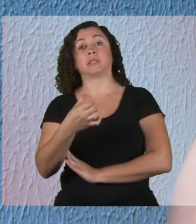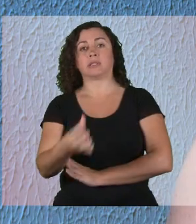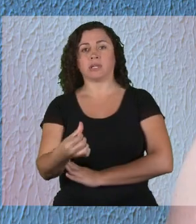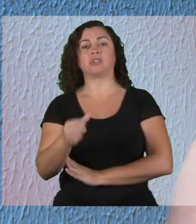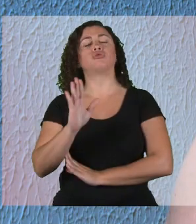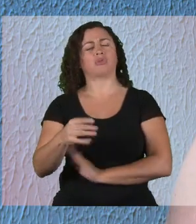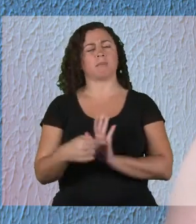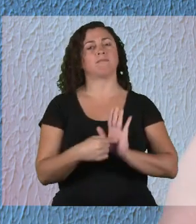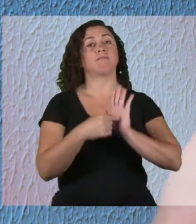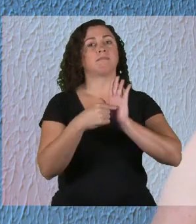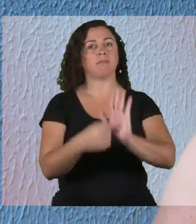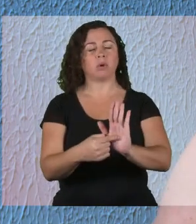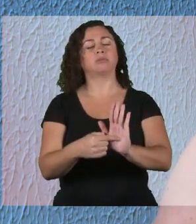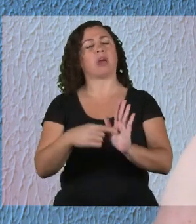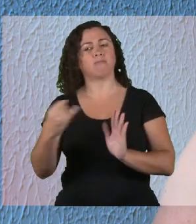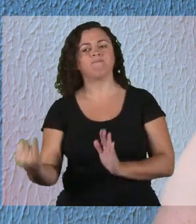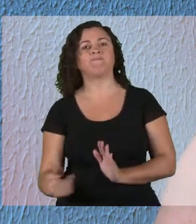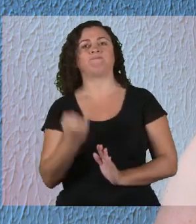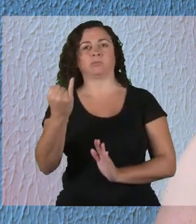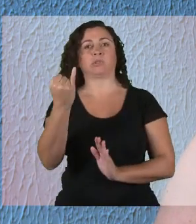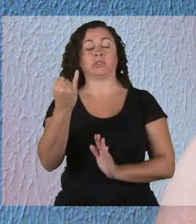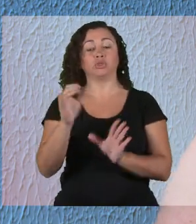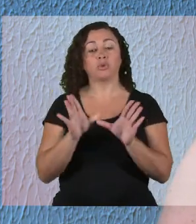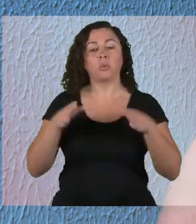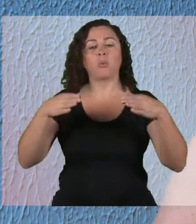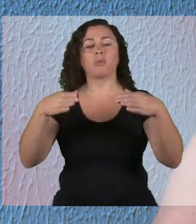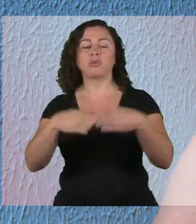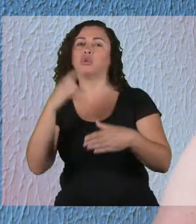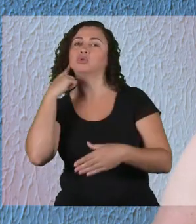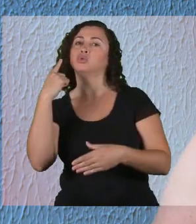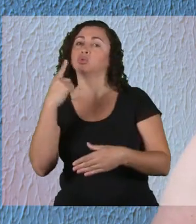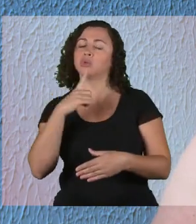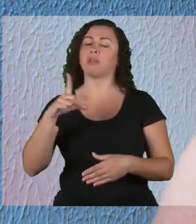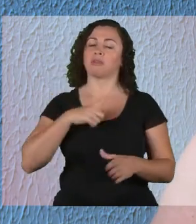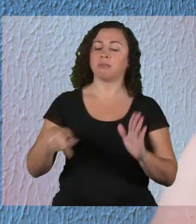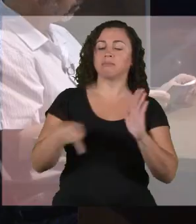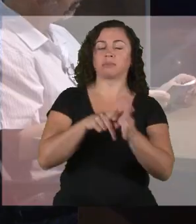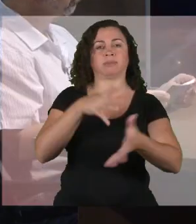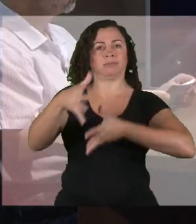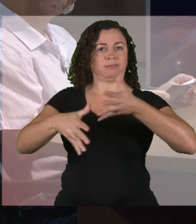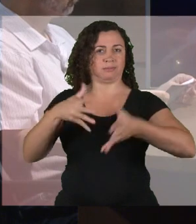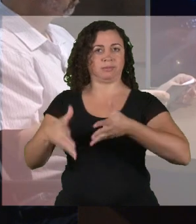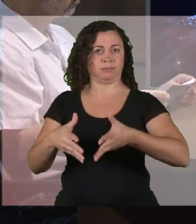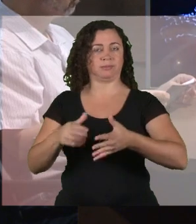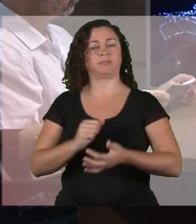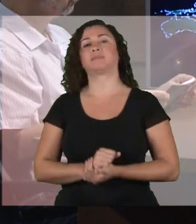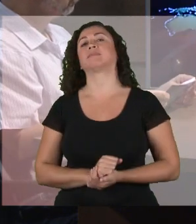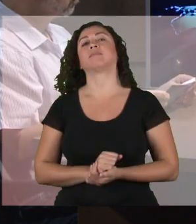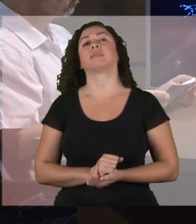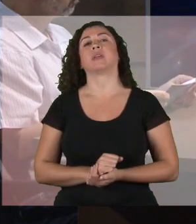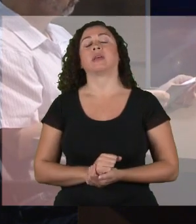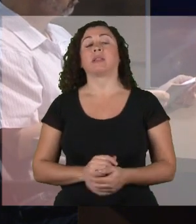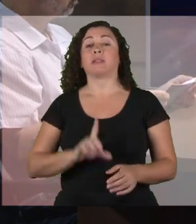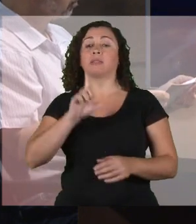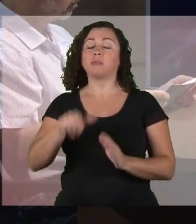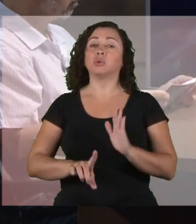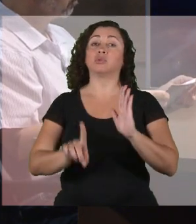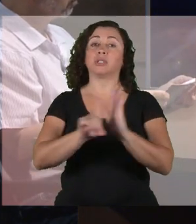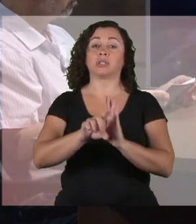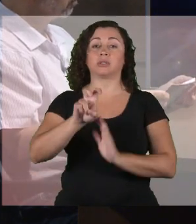ela já evidencia reconhecimento do Estado das comunidades e da língua. A lei, o decreto 5